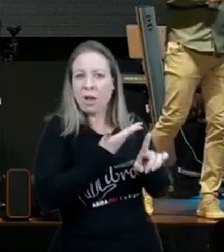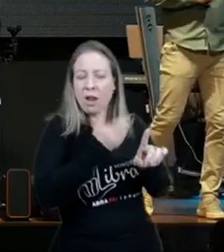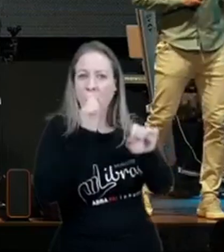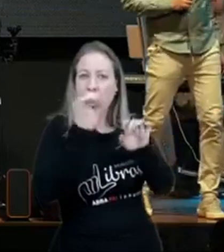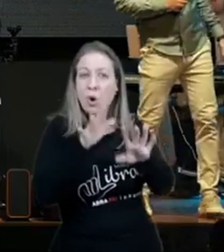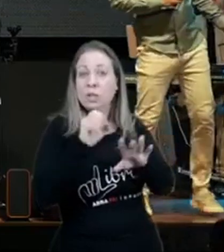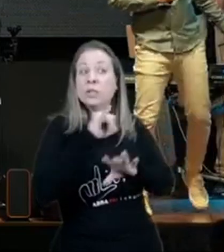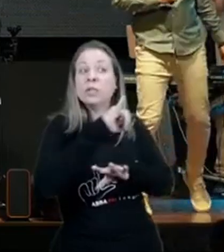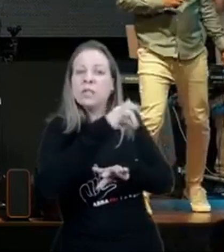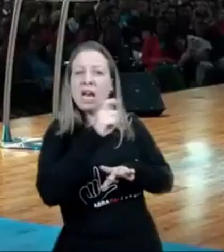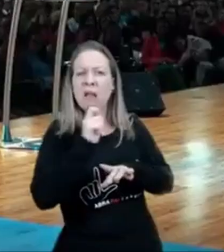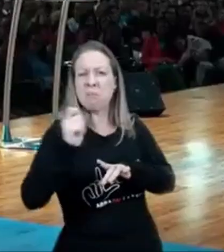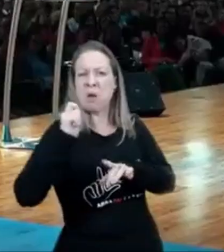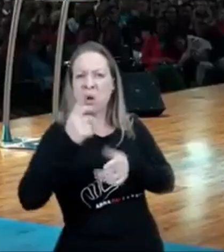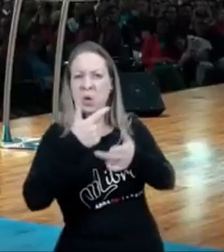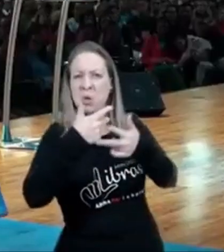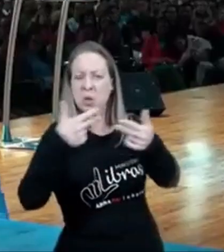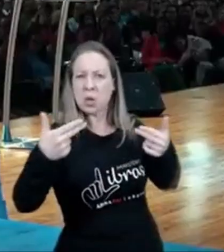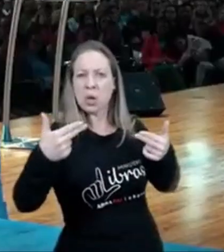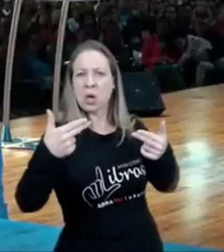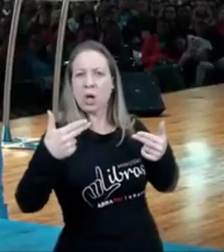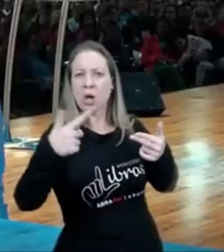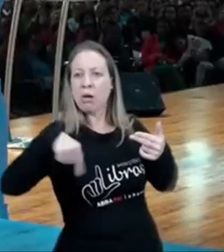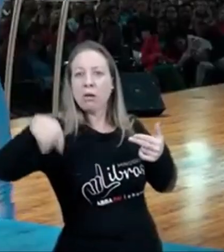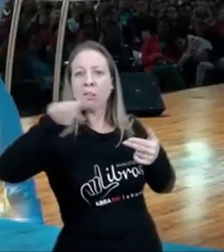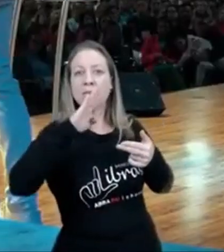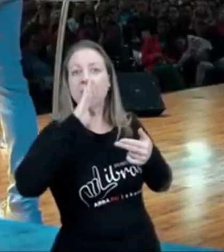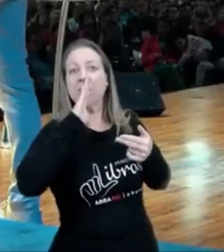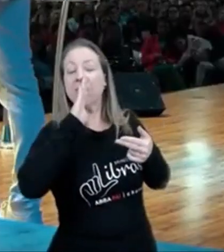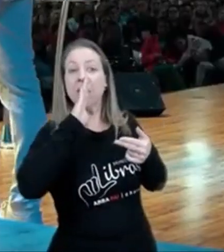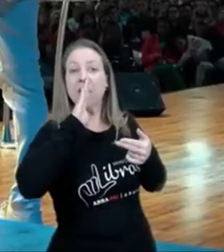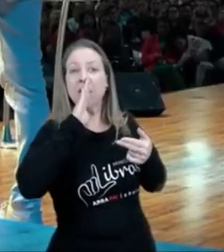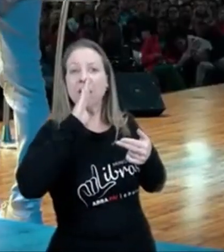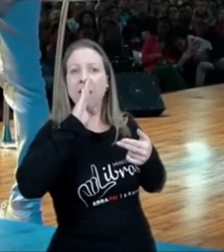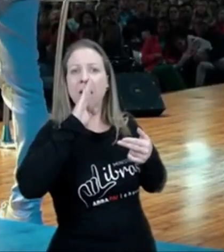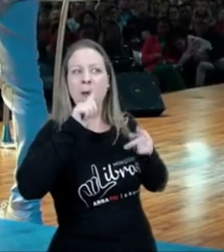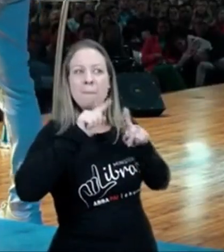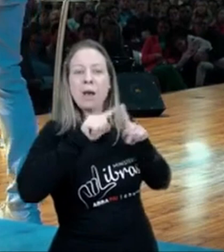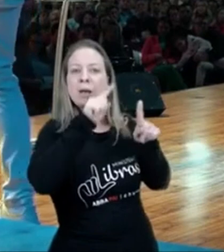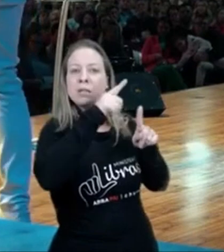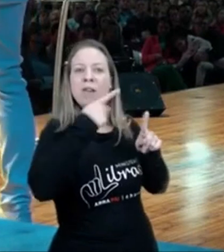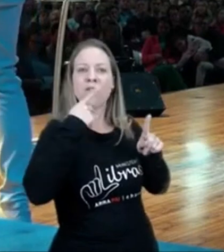não, mas a gente tem a teologia pronta aqui no sarrafo, é um sarrafo escrito teologia,